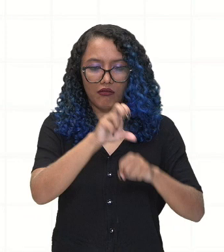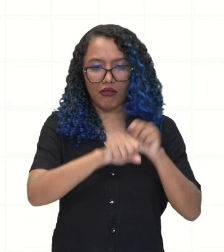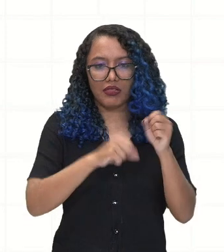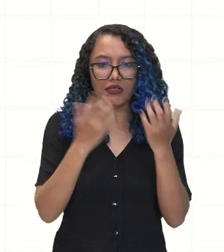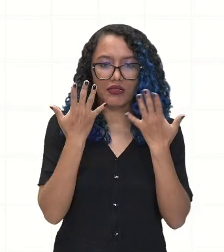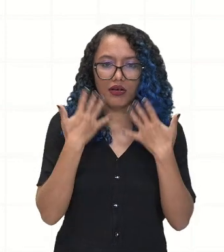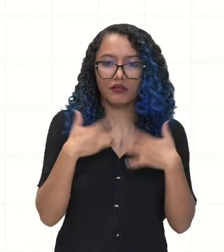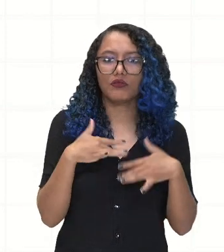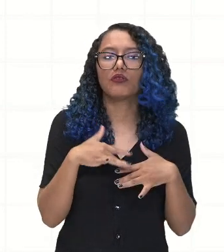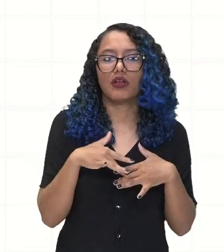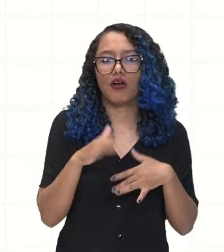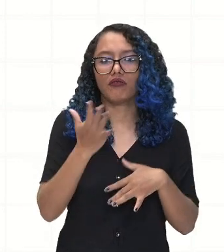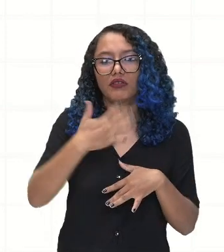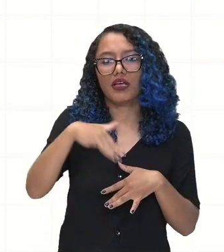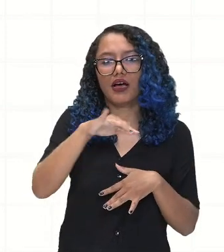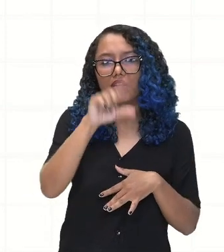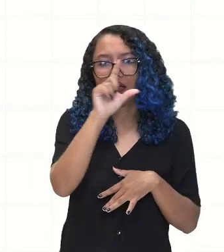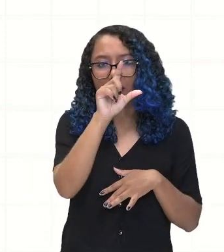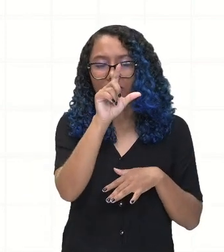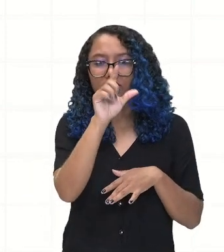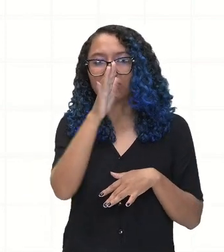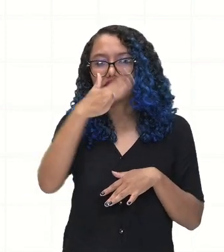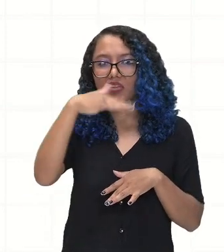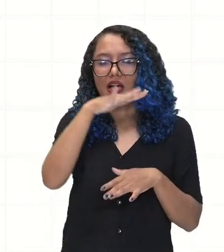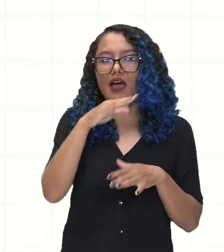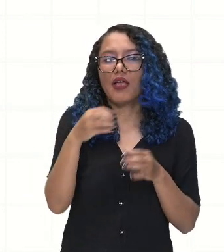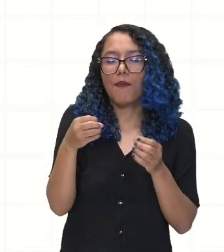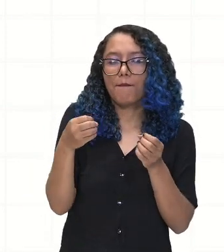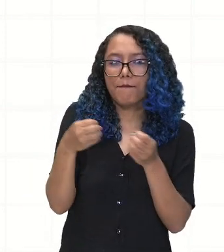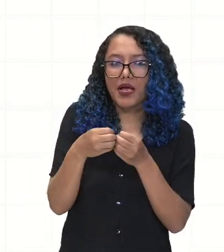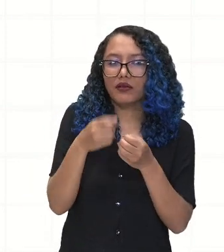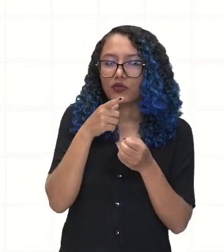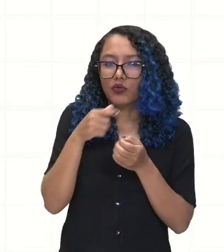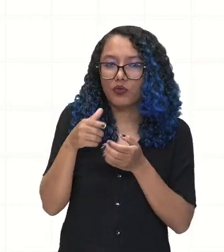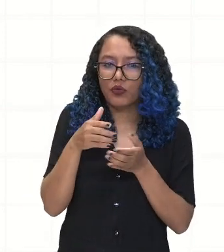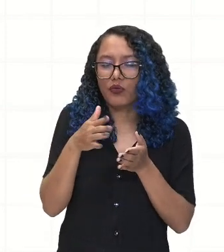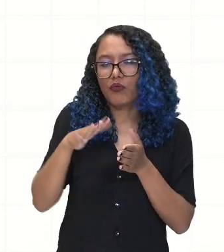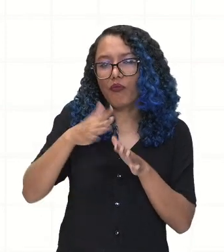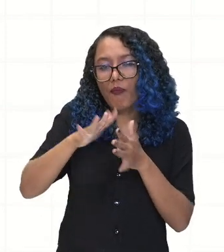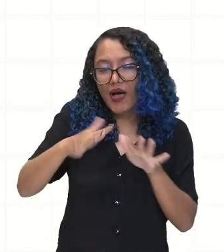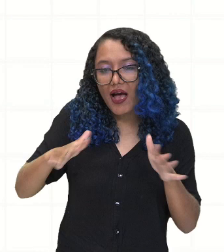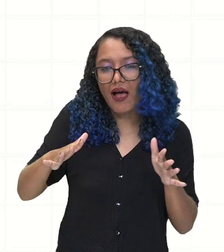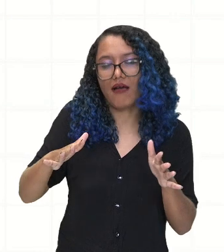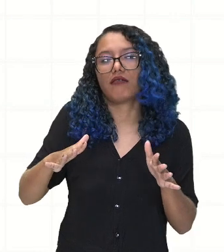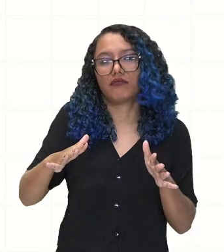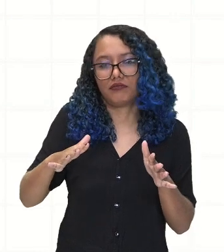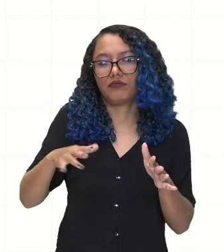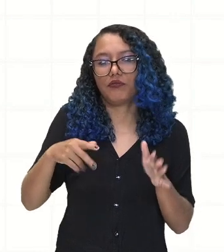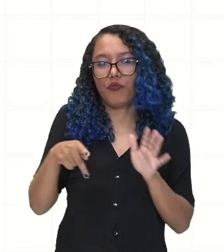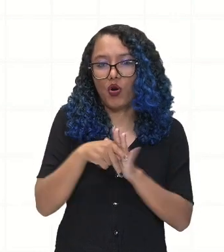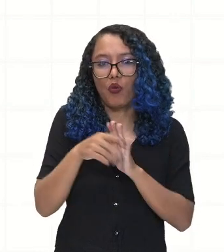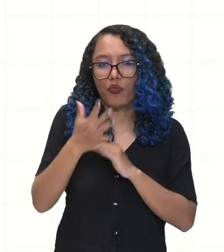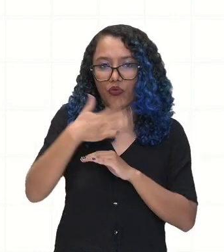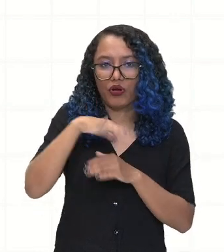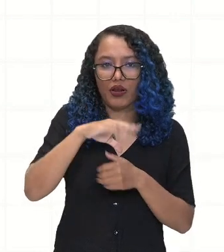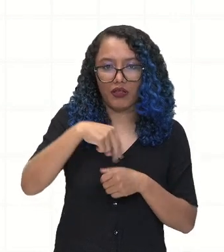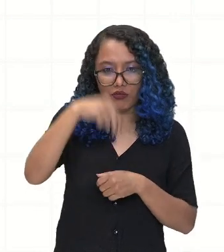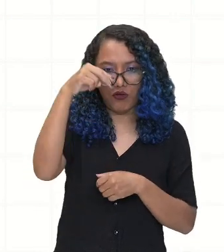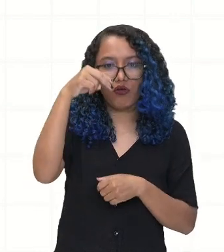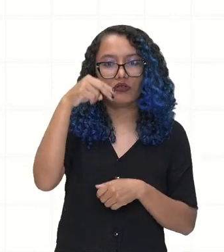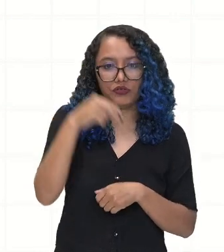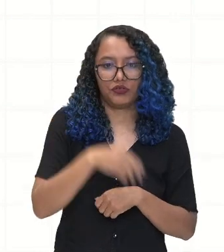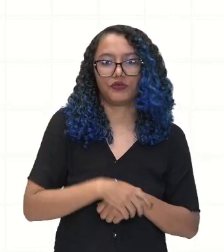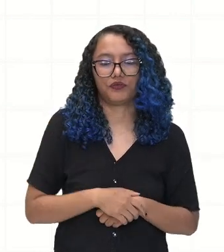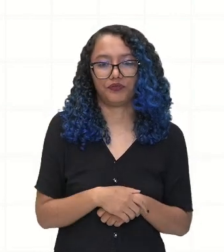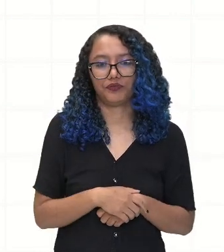do litoral norte-americano. A Inglaterra vai adotar a economia mercantilista. Nós vamos observar